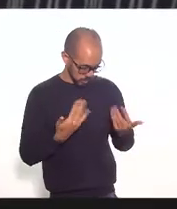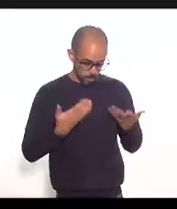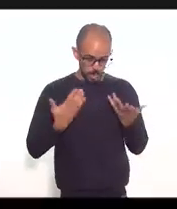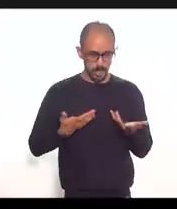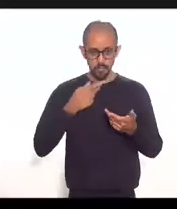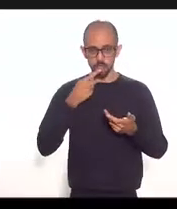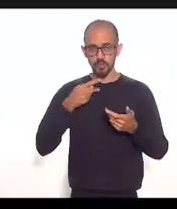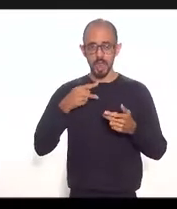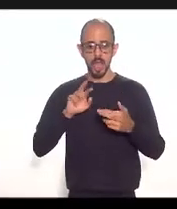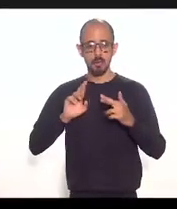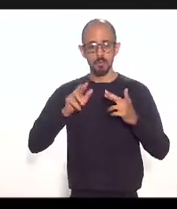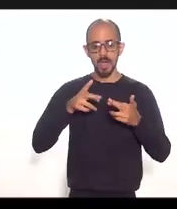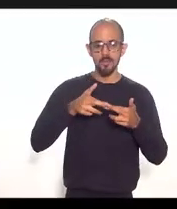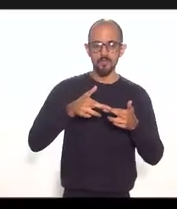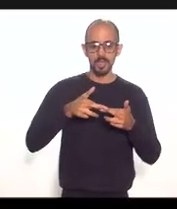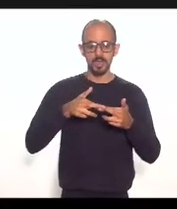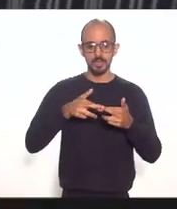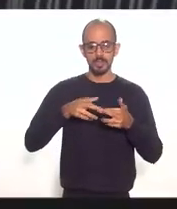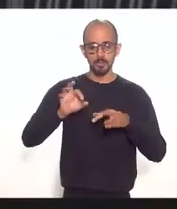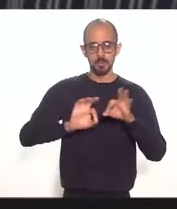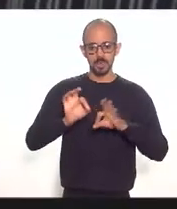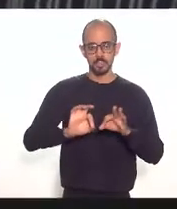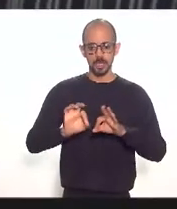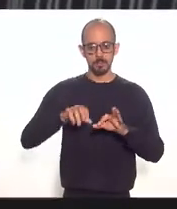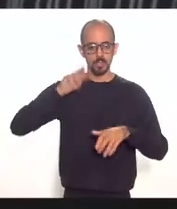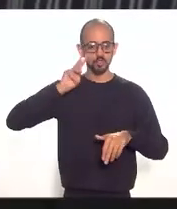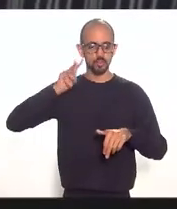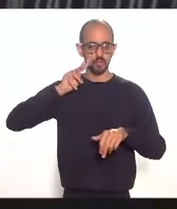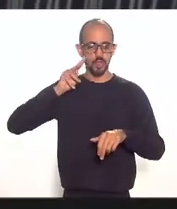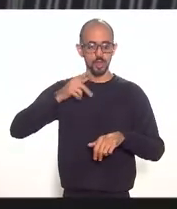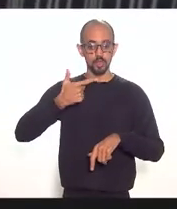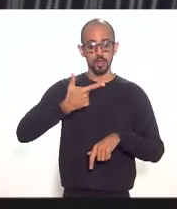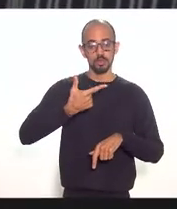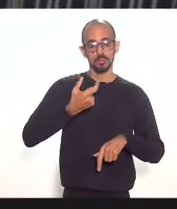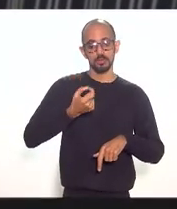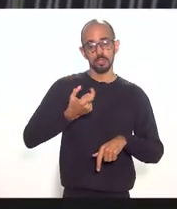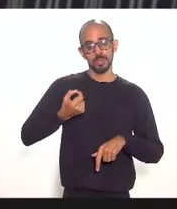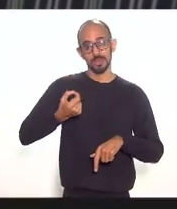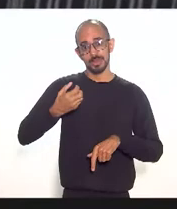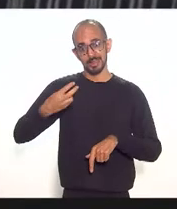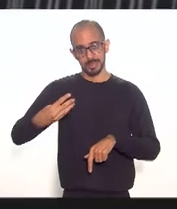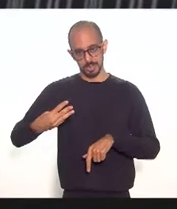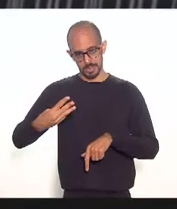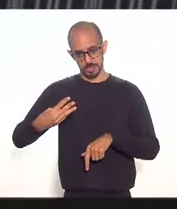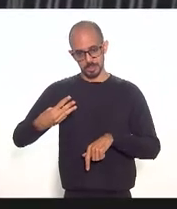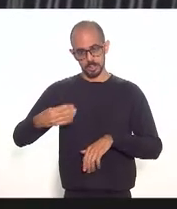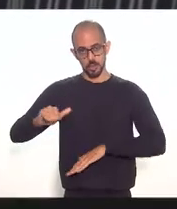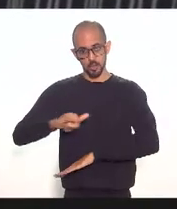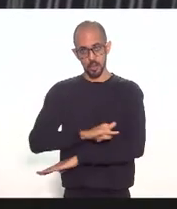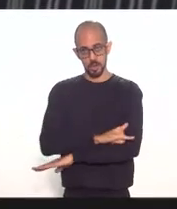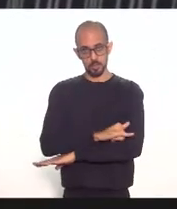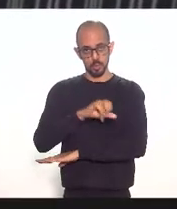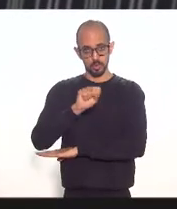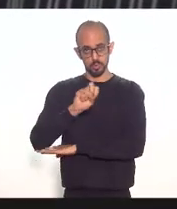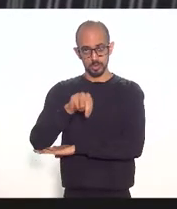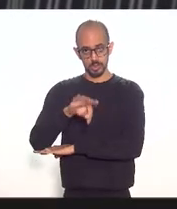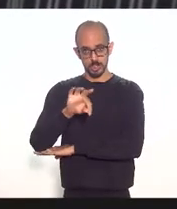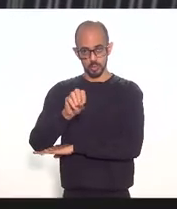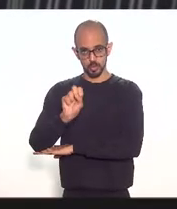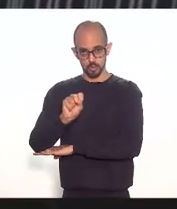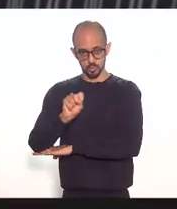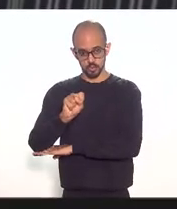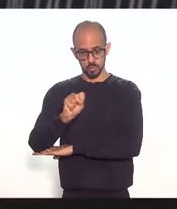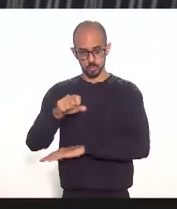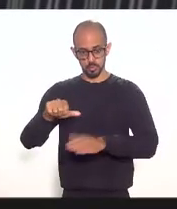em 2003 o aeroporto Santos Dumont pela primeira vez na história teve